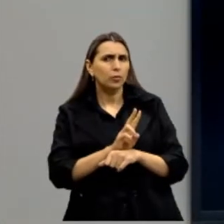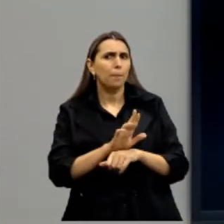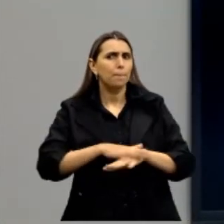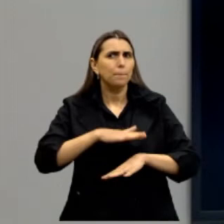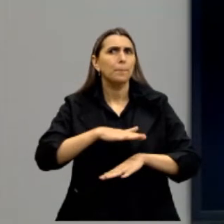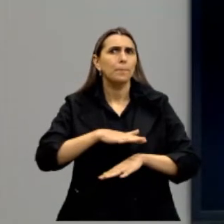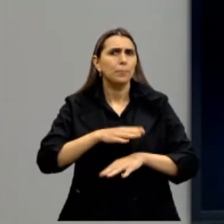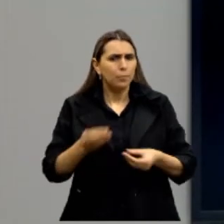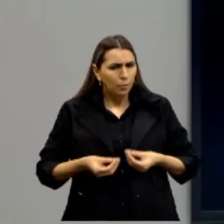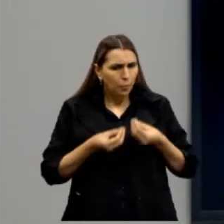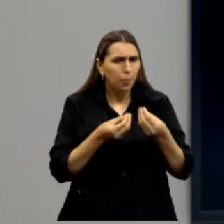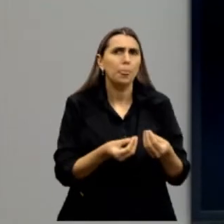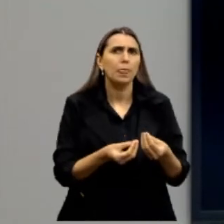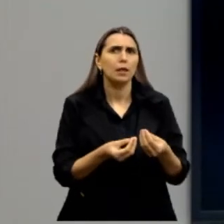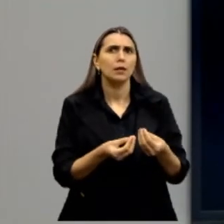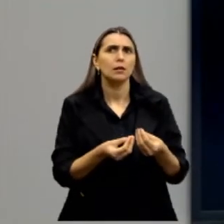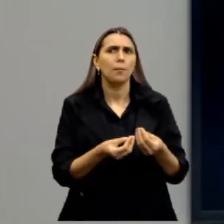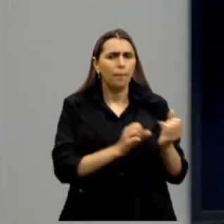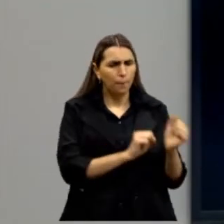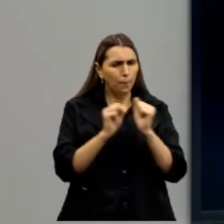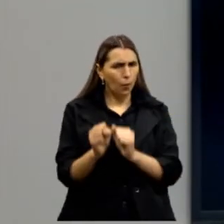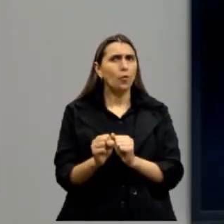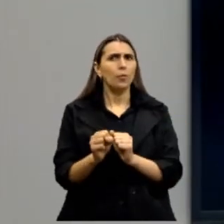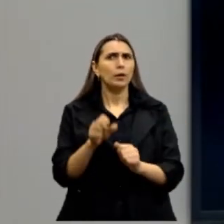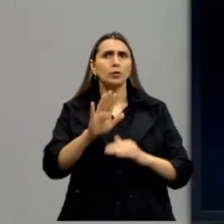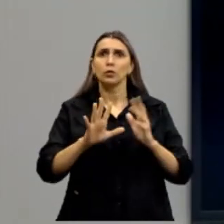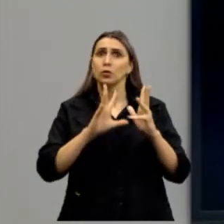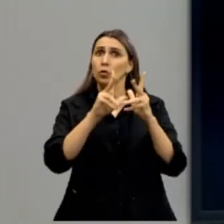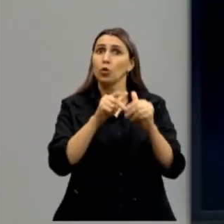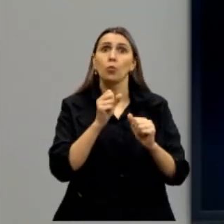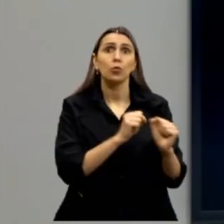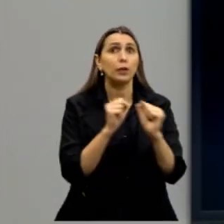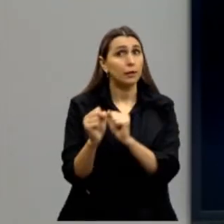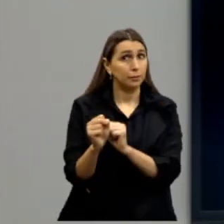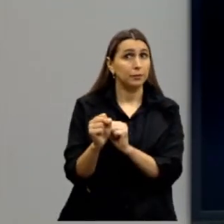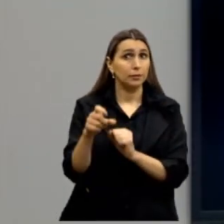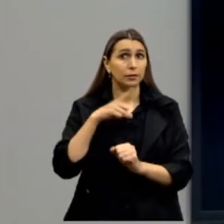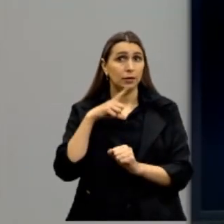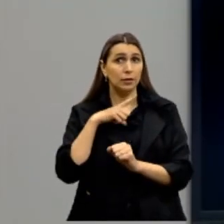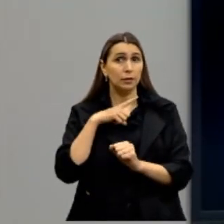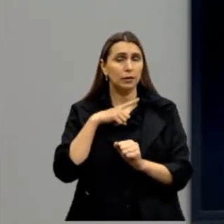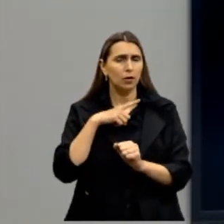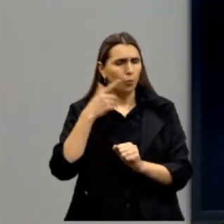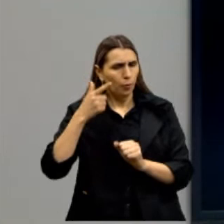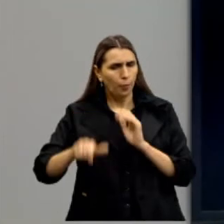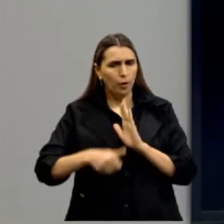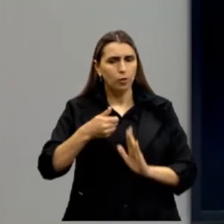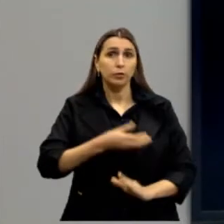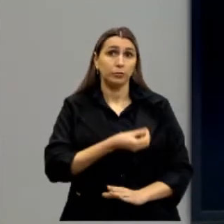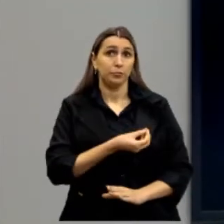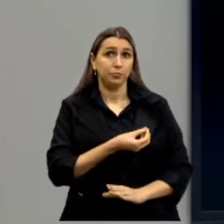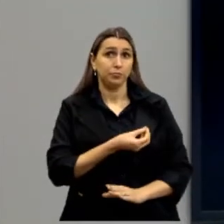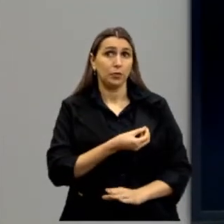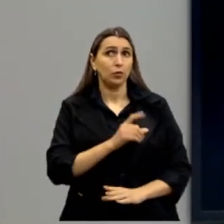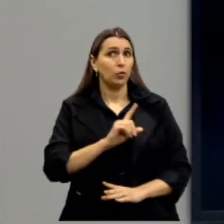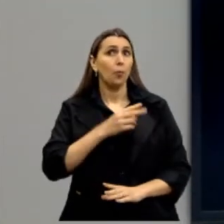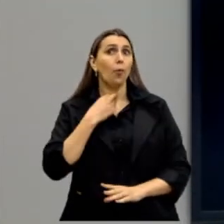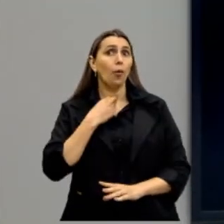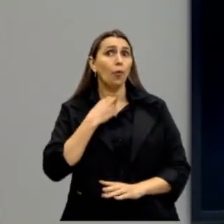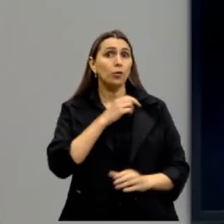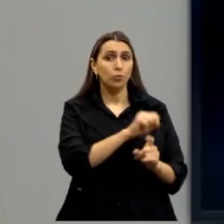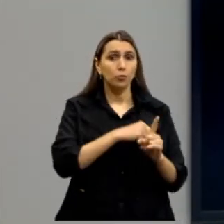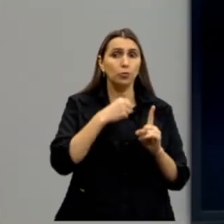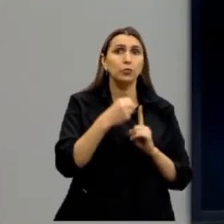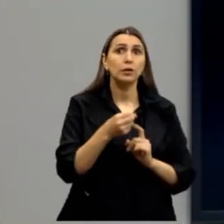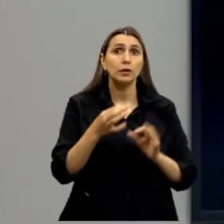mais possibilidade para que todos pudessem, então, ter uma condição melhor de vida. O que não pode, em uma